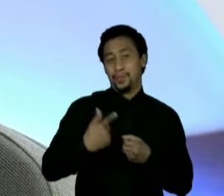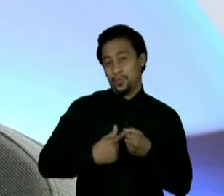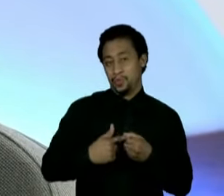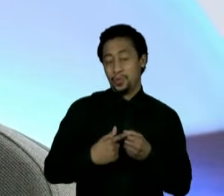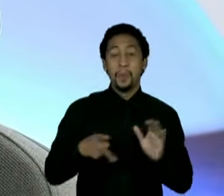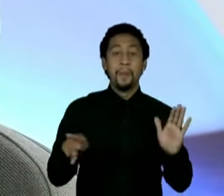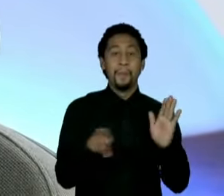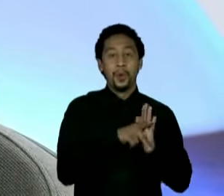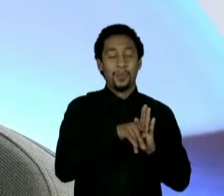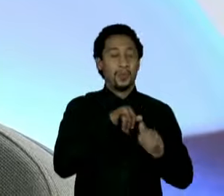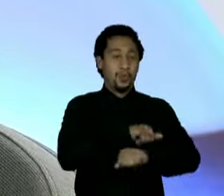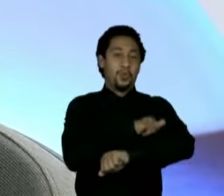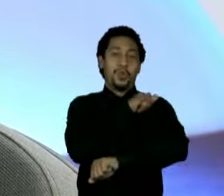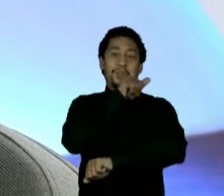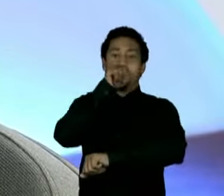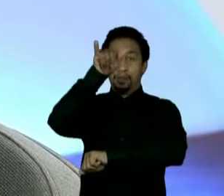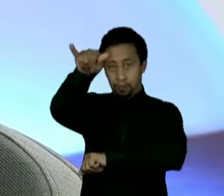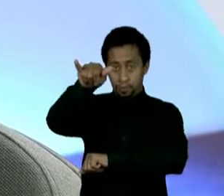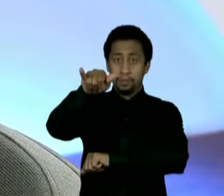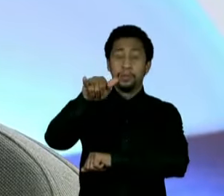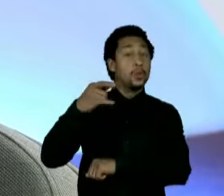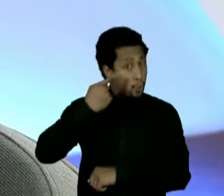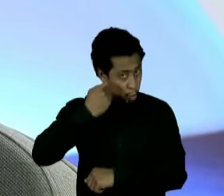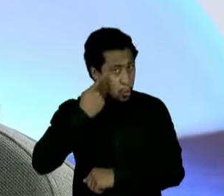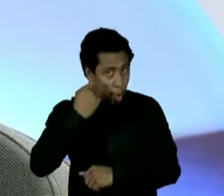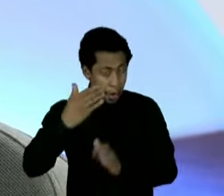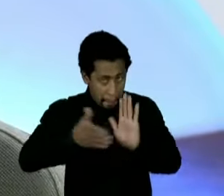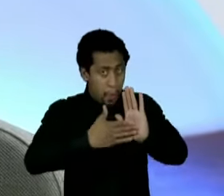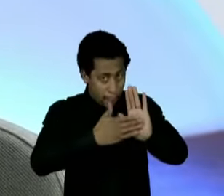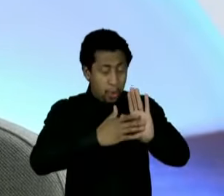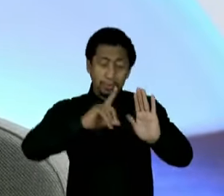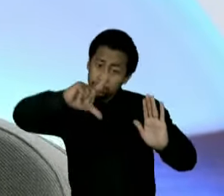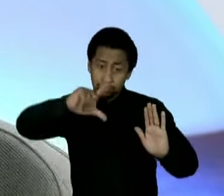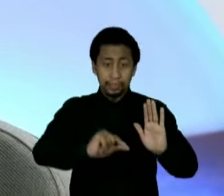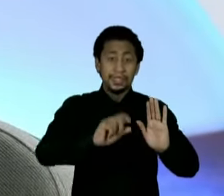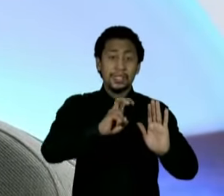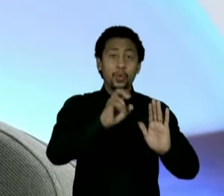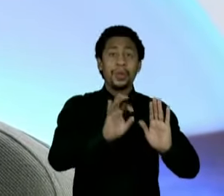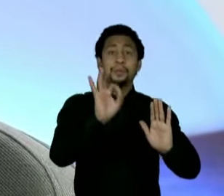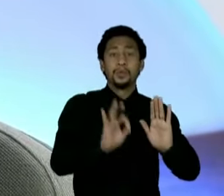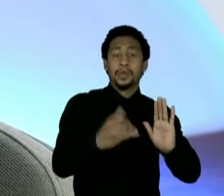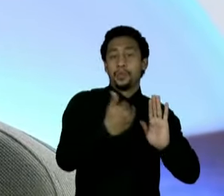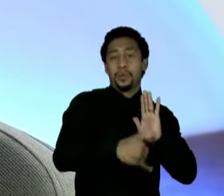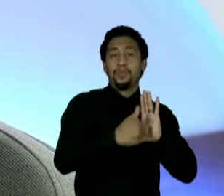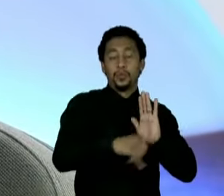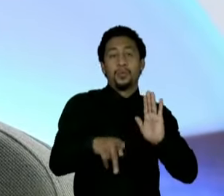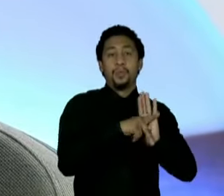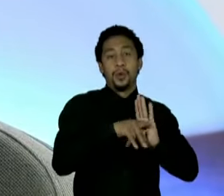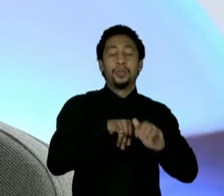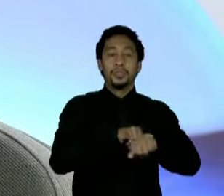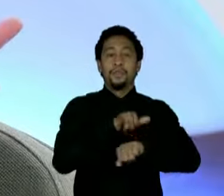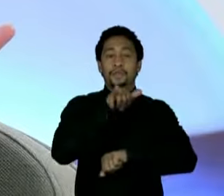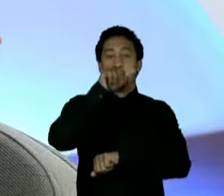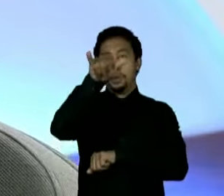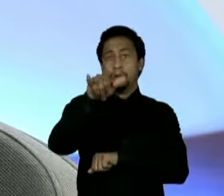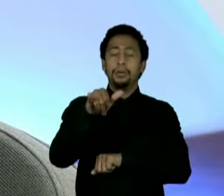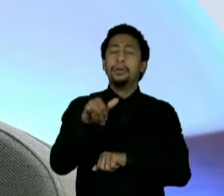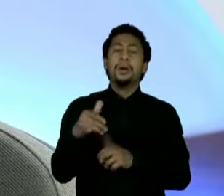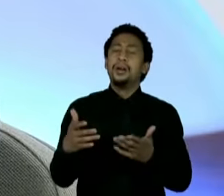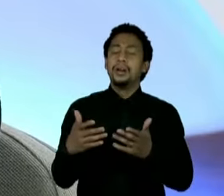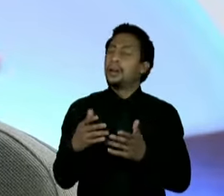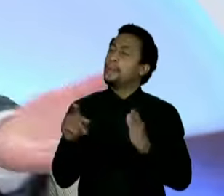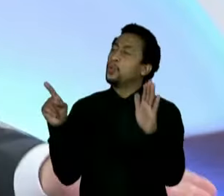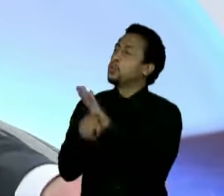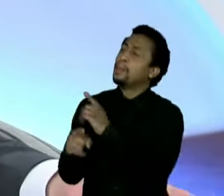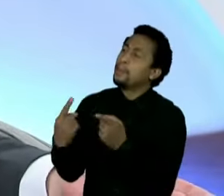Nessa área, ele reduziu 50% o combustível de avião. E, quando foi perguntado, ele e o vice-governador, a resposta é que todo mundo anda de avião.